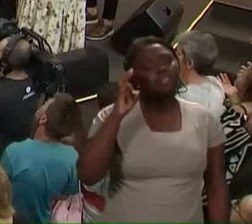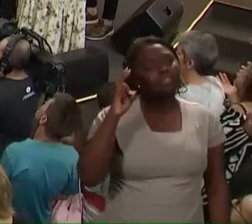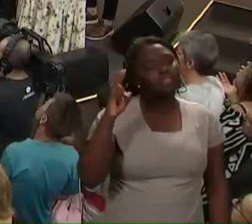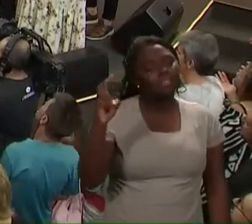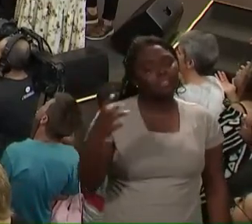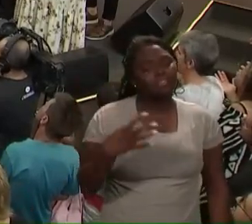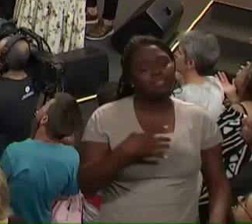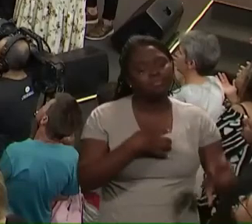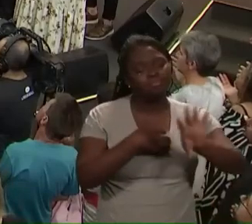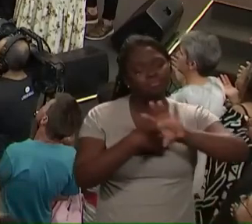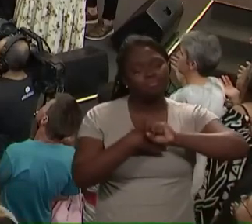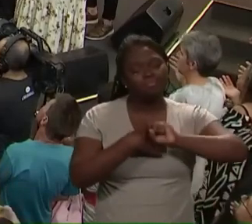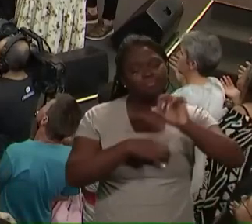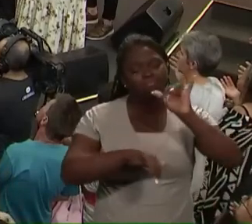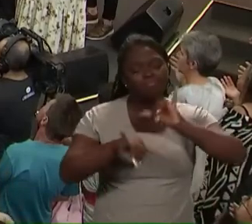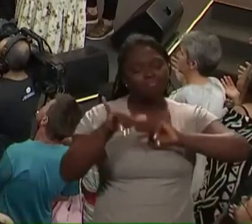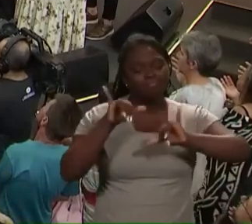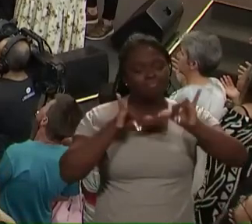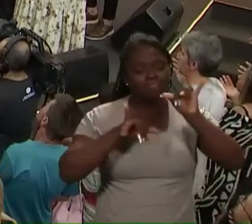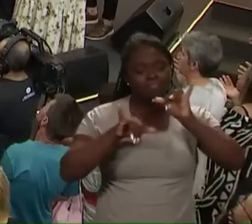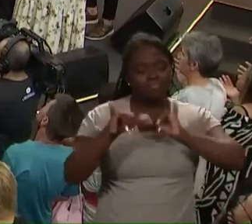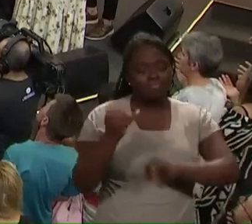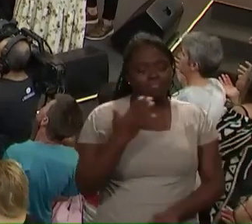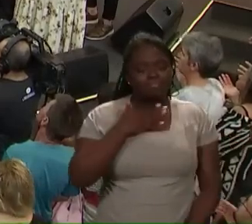meus colegas pastores que aqui estão.